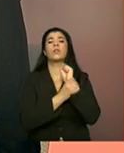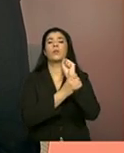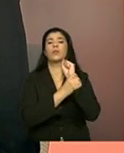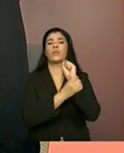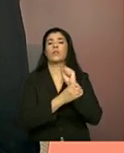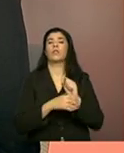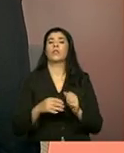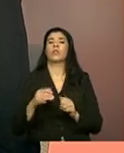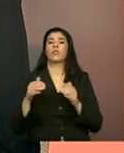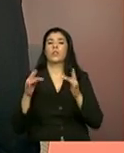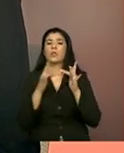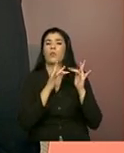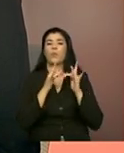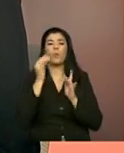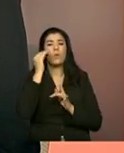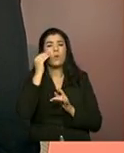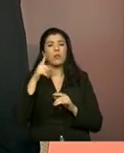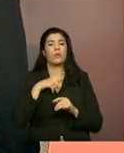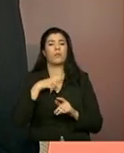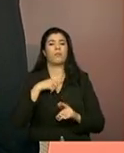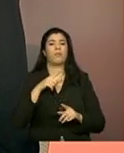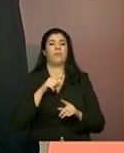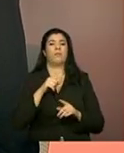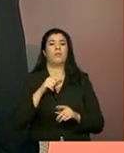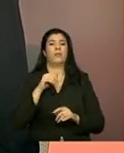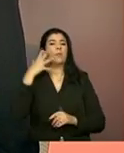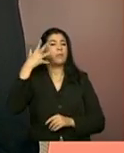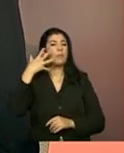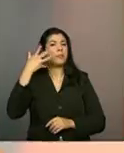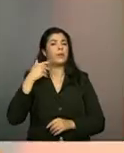preconizada pela Política Nacional de Assistência Social.